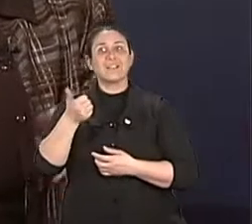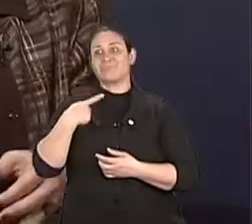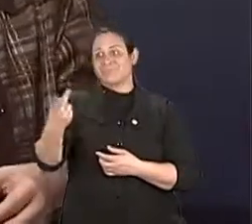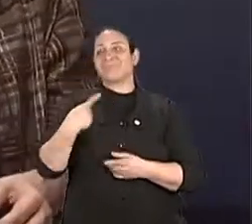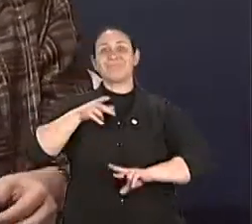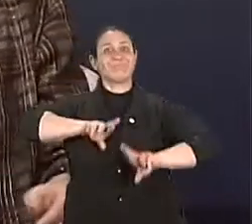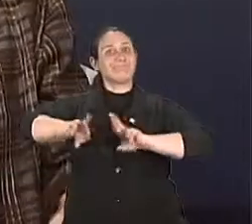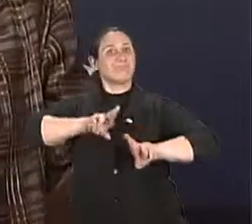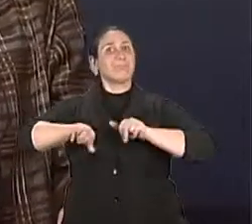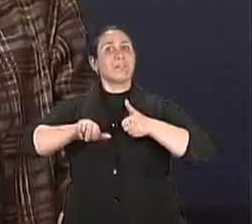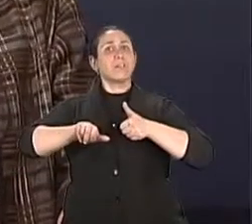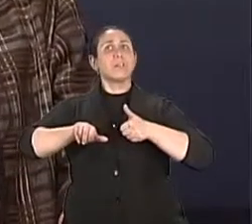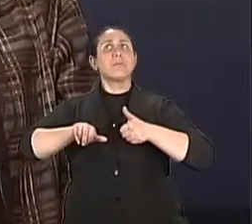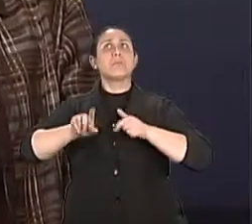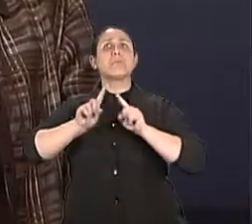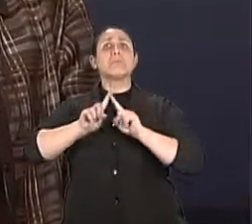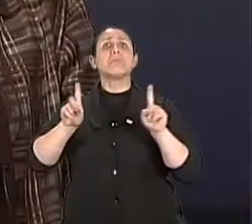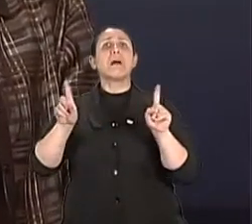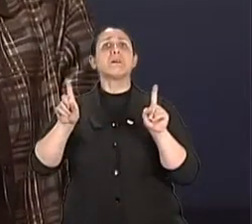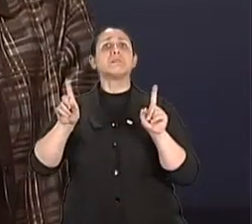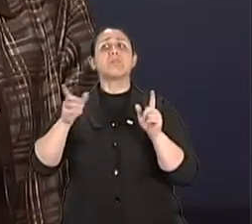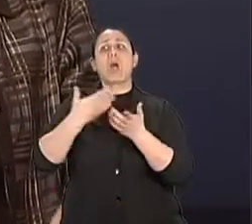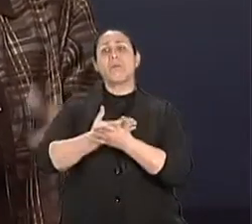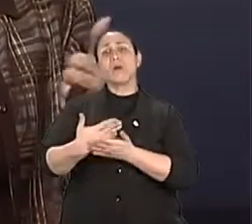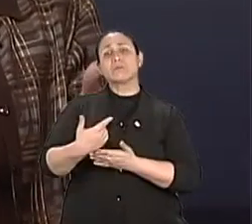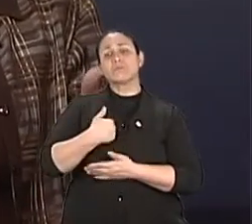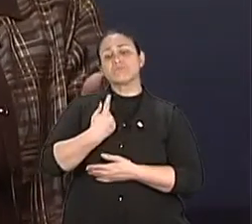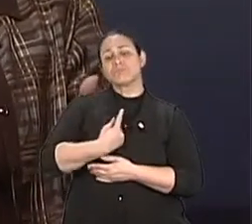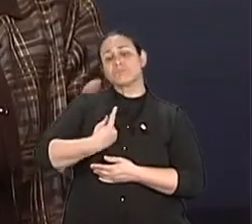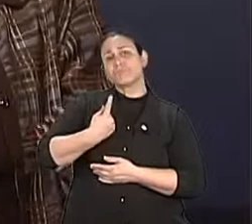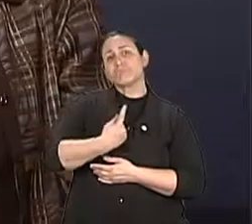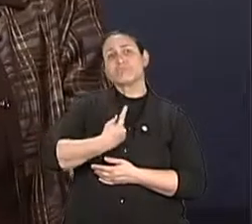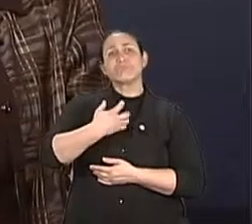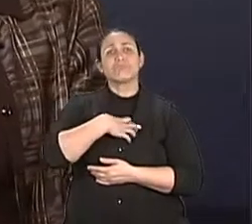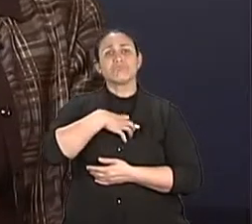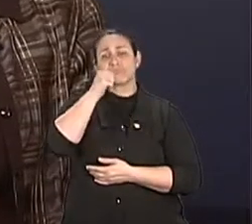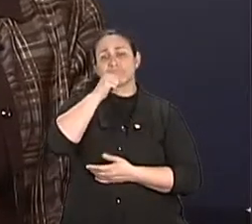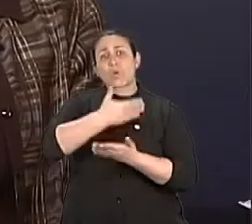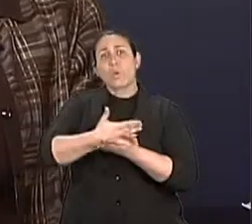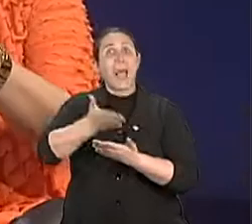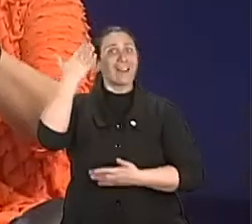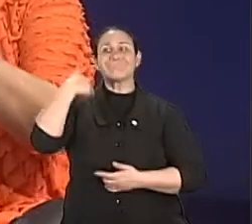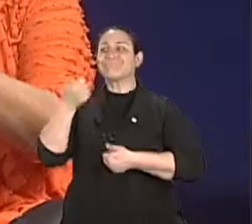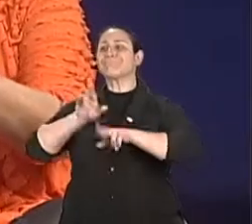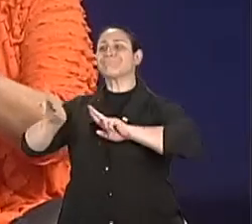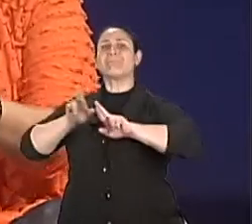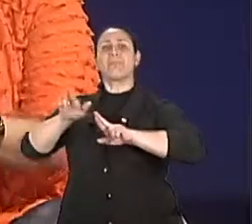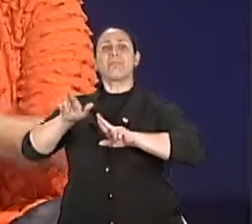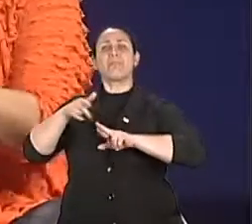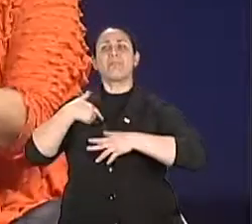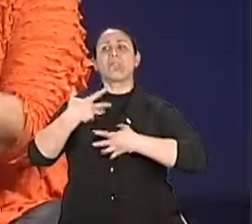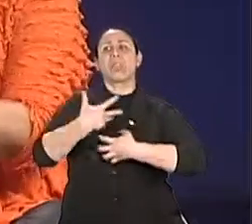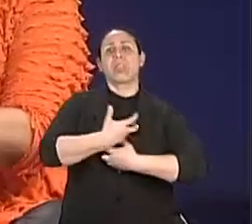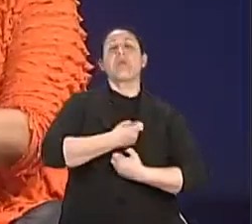Porque ele só tá olhando o que a sociedade exige de uma pessoa que não é a Gabriela. Ou seja, ele tá investindo